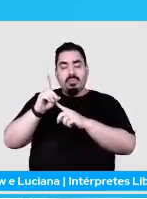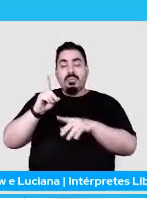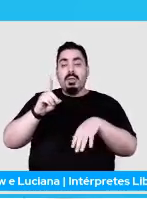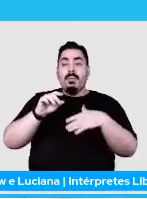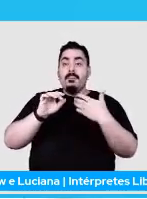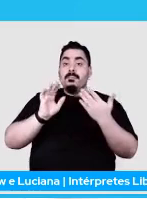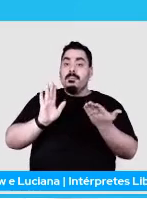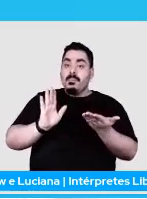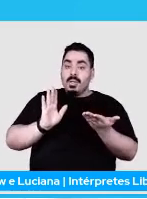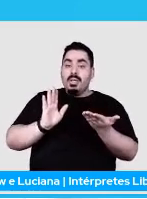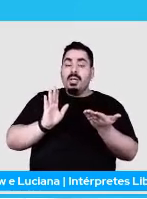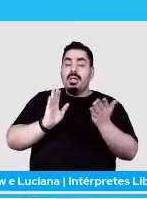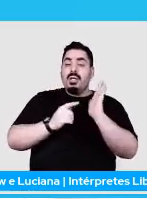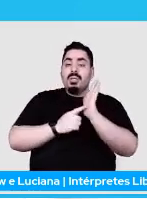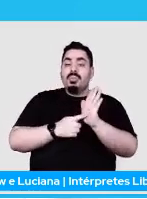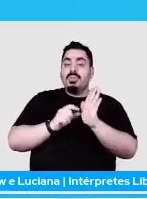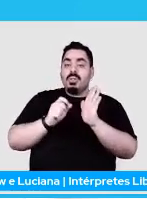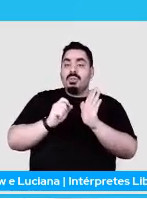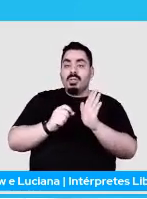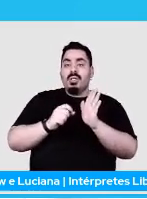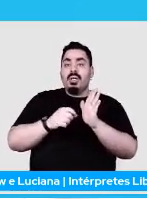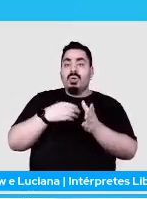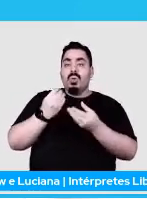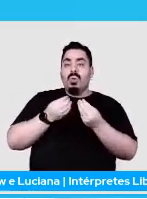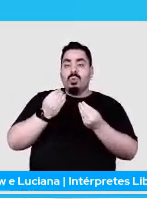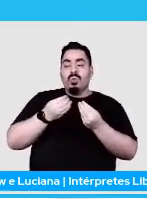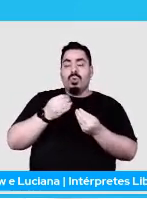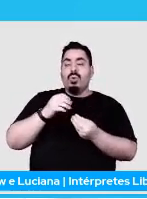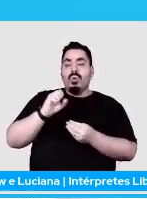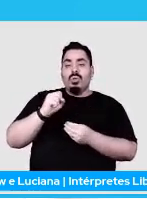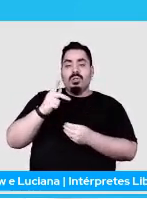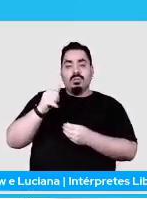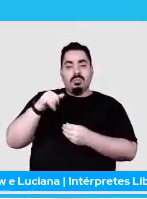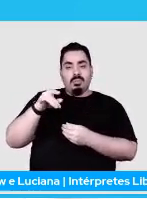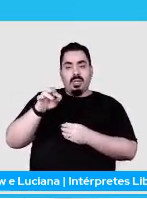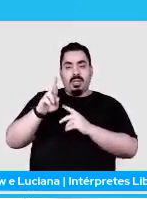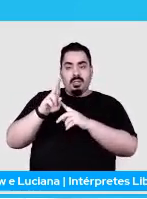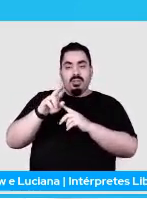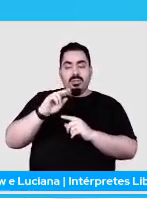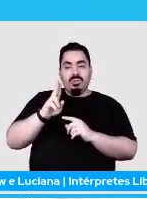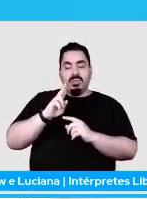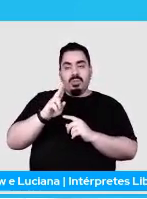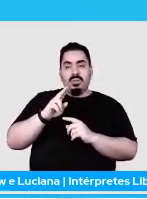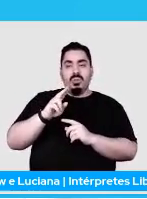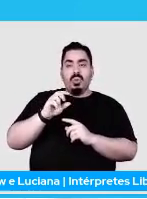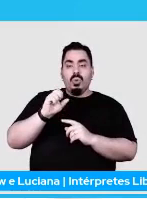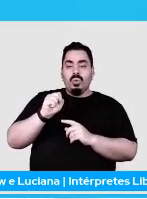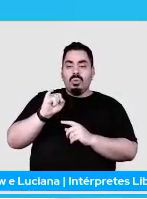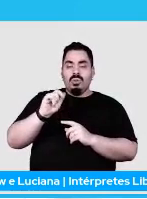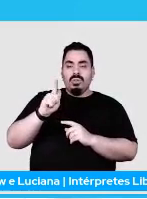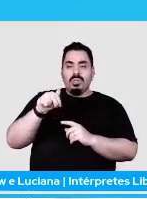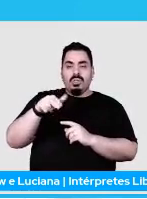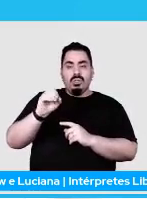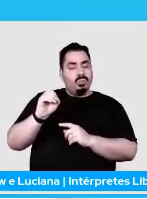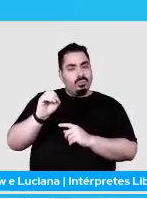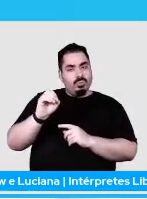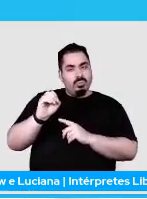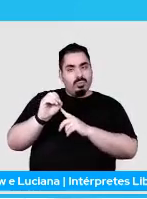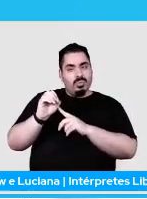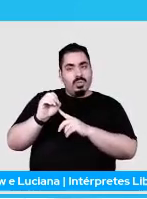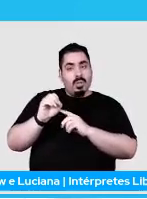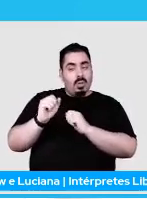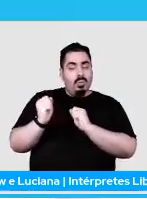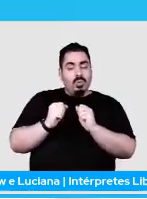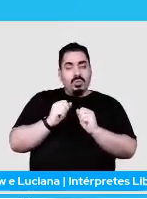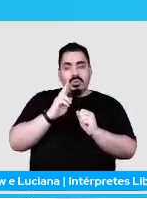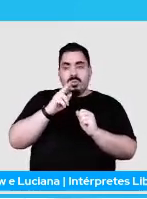a utilização do spider-opened como um signal. Qual a utilidade real disso? Por exemplo, eu posso estar usando o Scrapy Cloud e eu quero